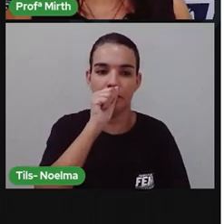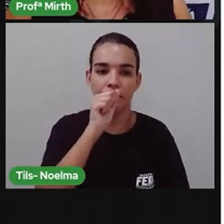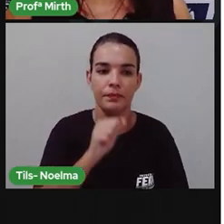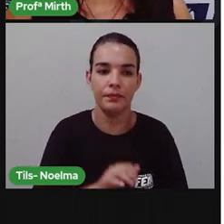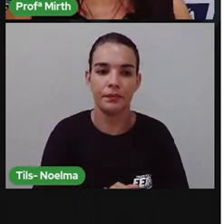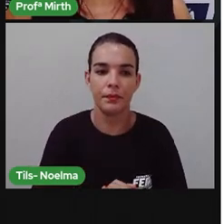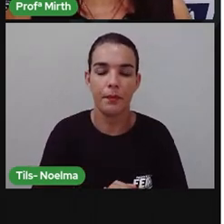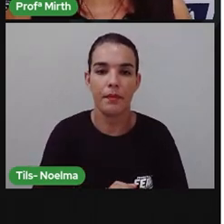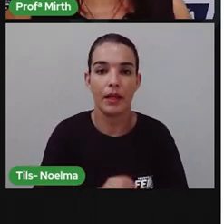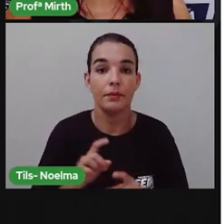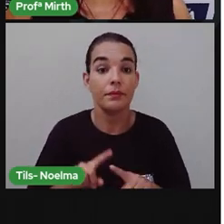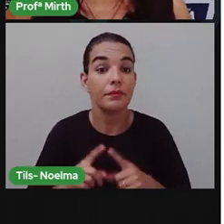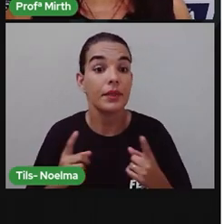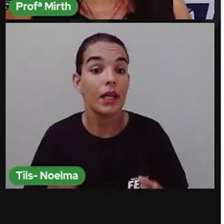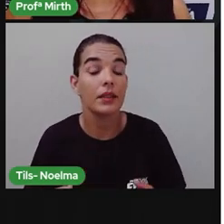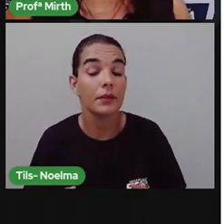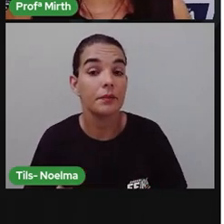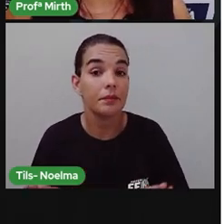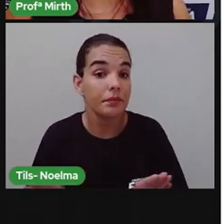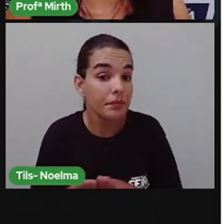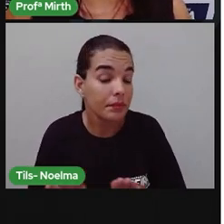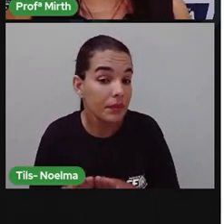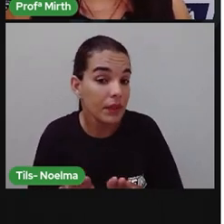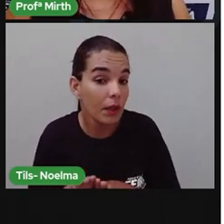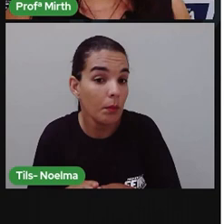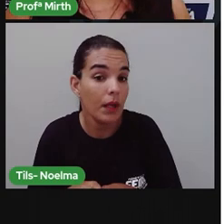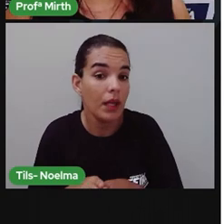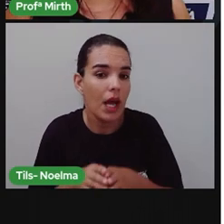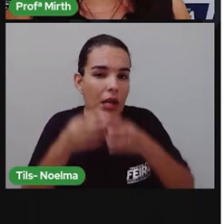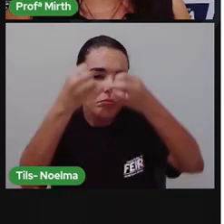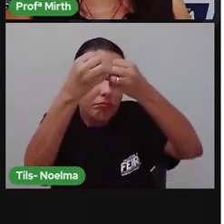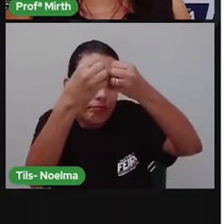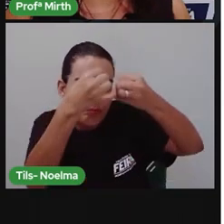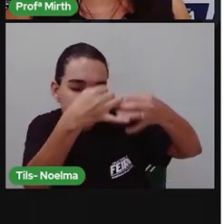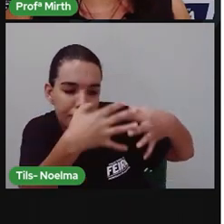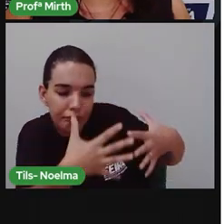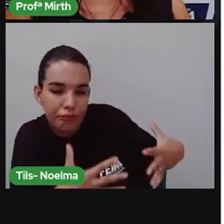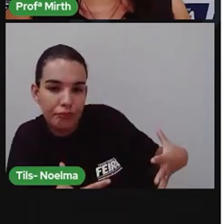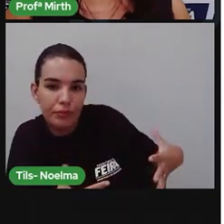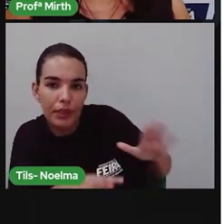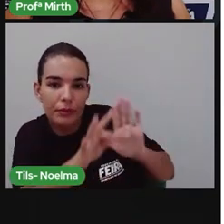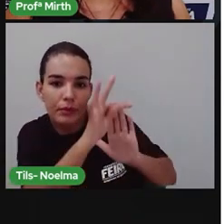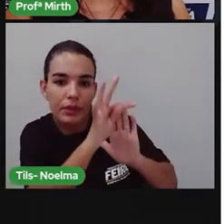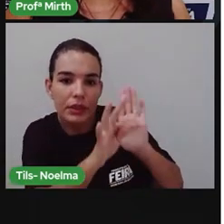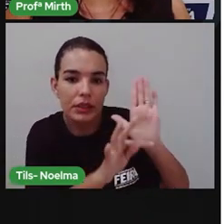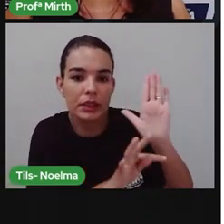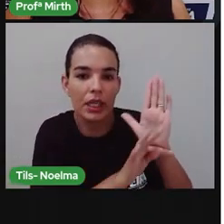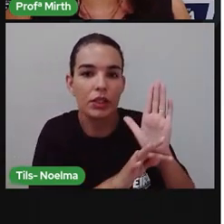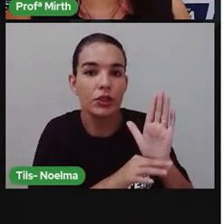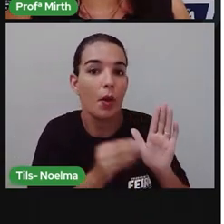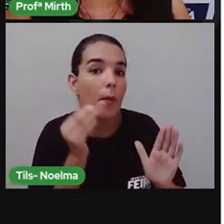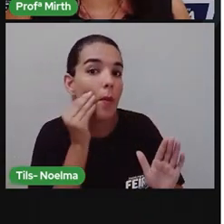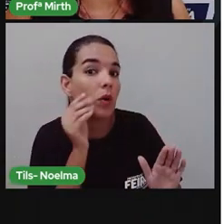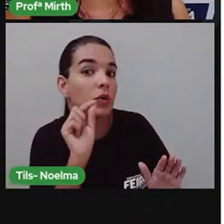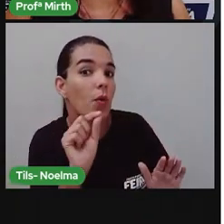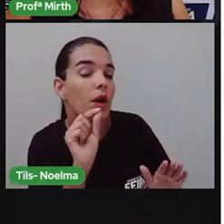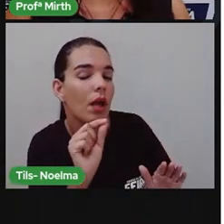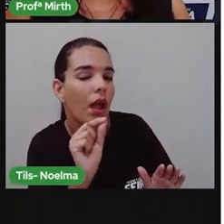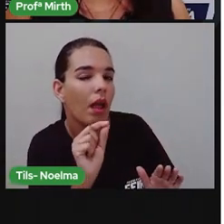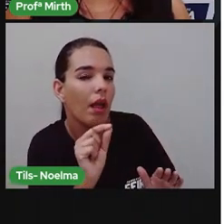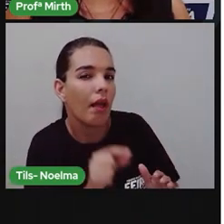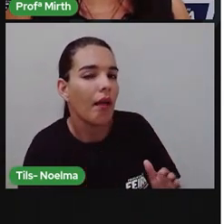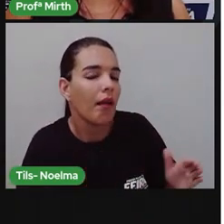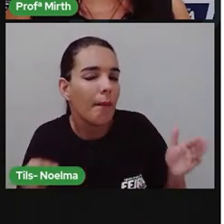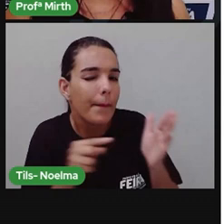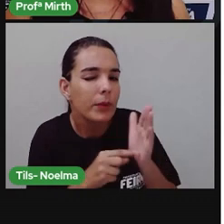O relato dos fatos no texto biográfico aparece frequentemente pontuado de lembranças,